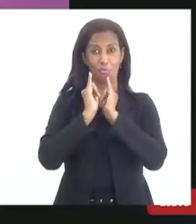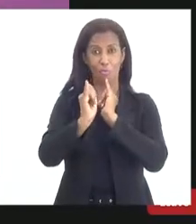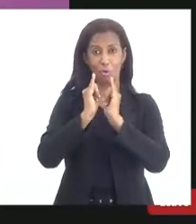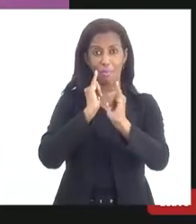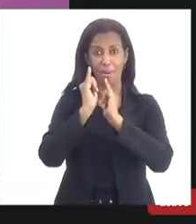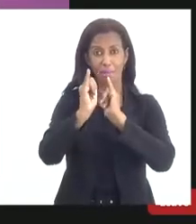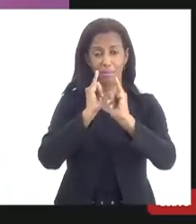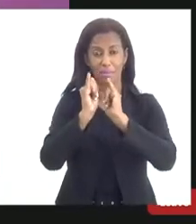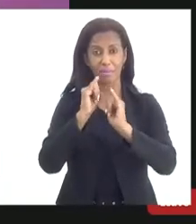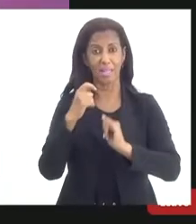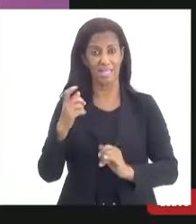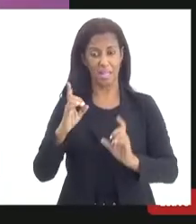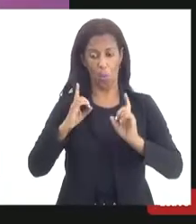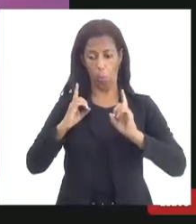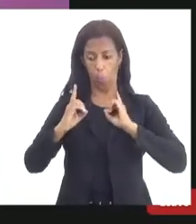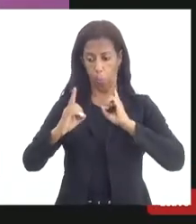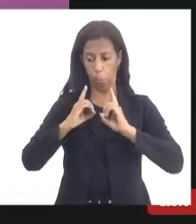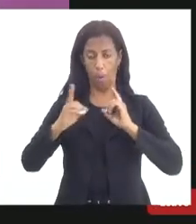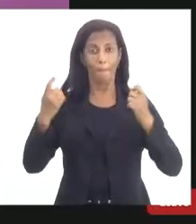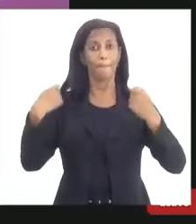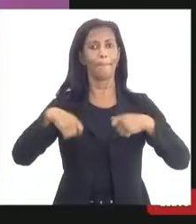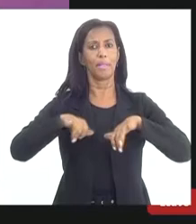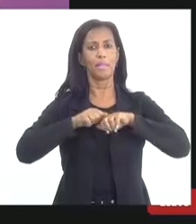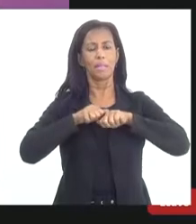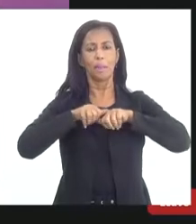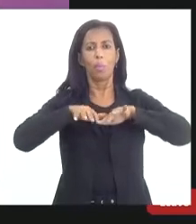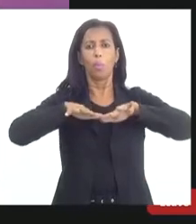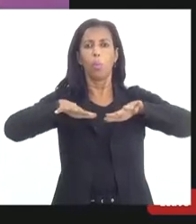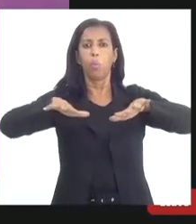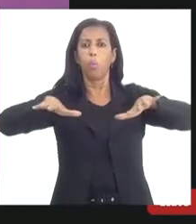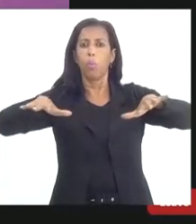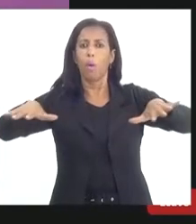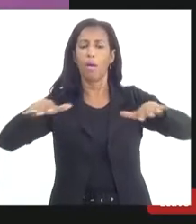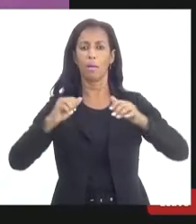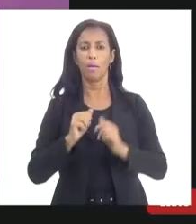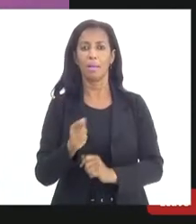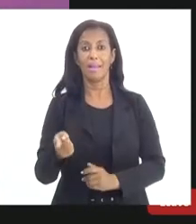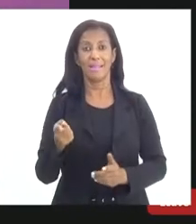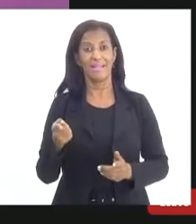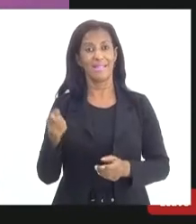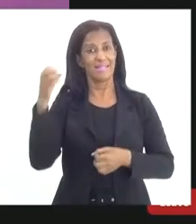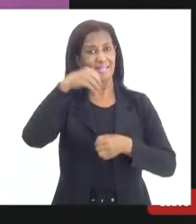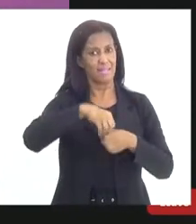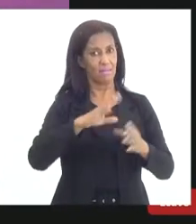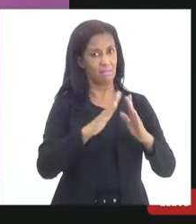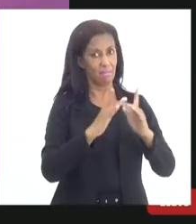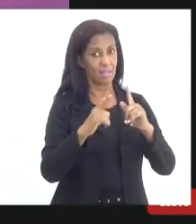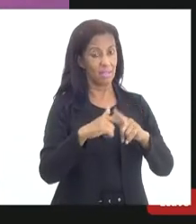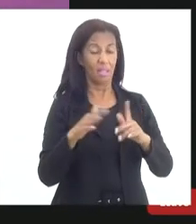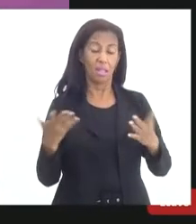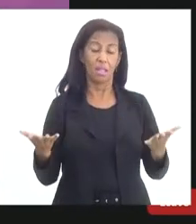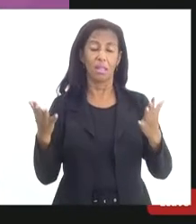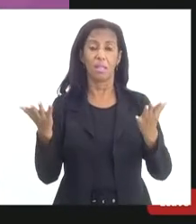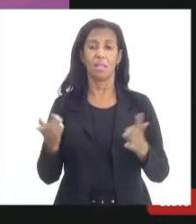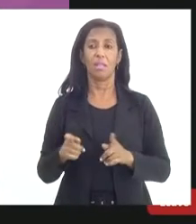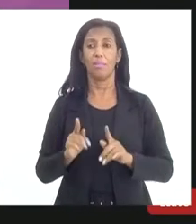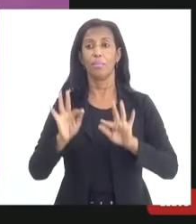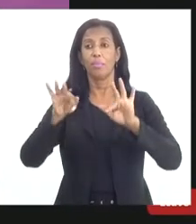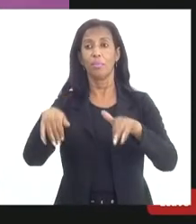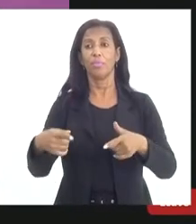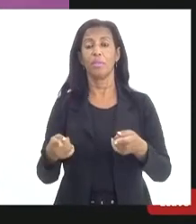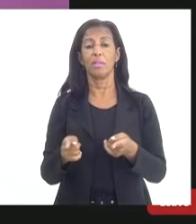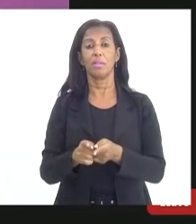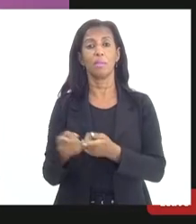esse debate ele precisa permear essas igrejas e por fim